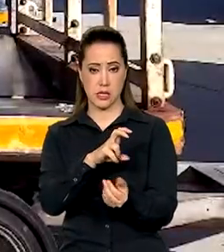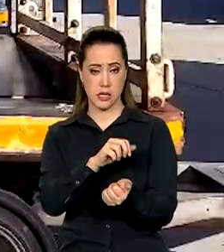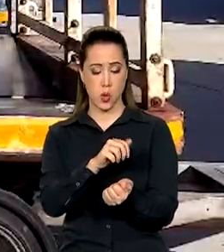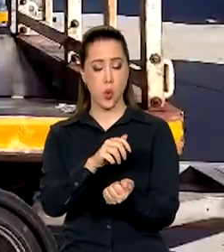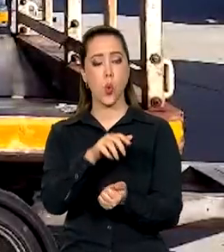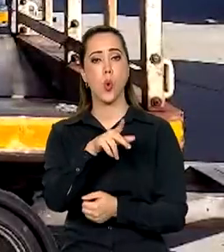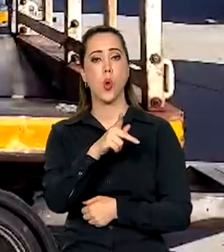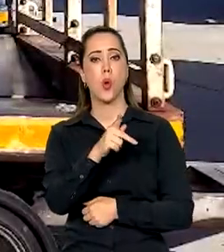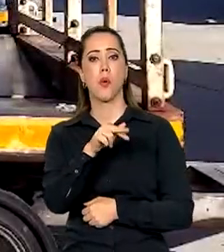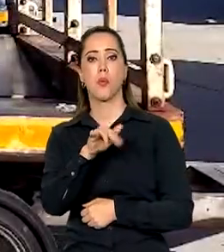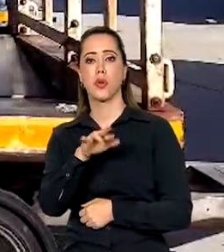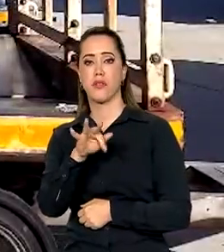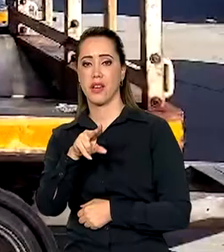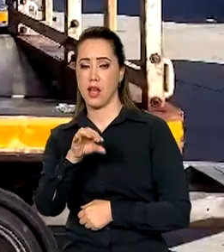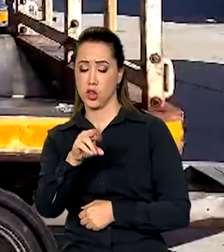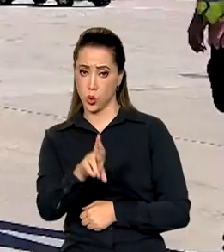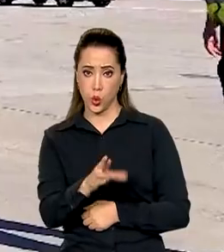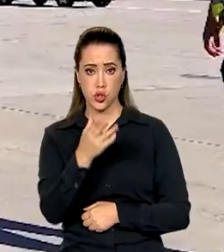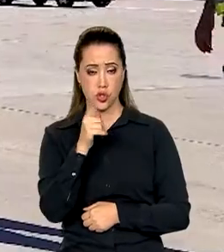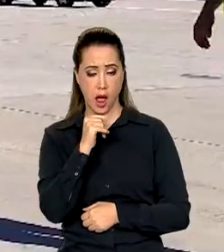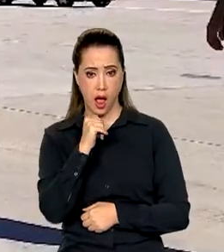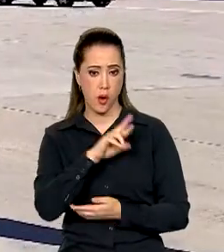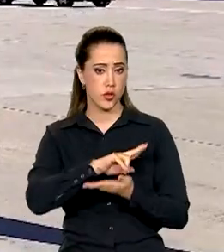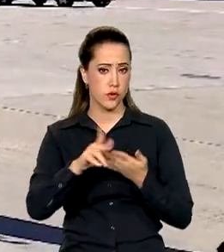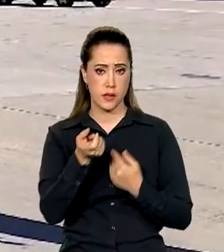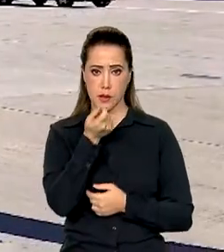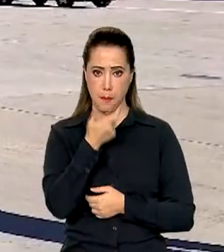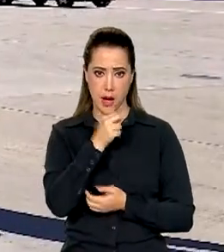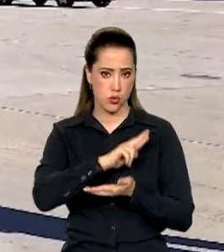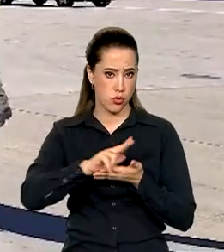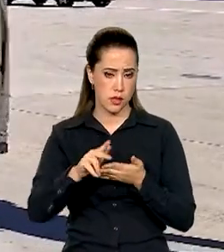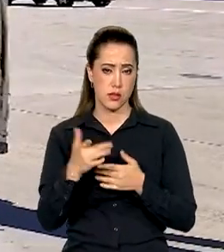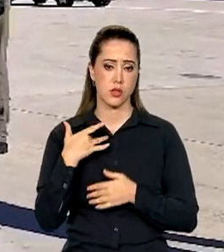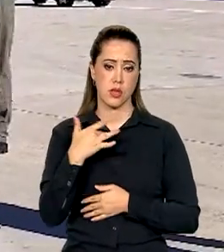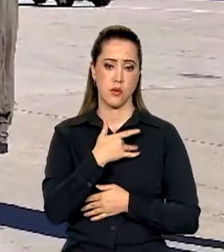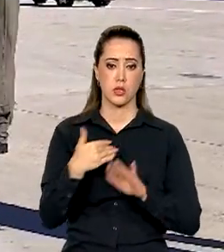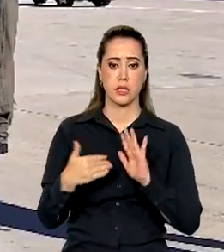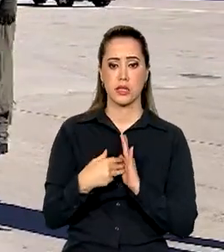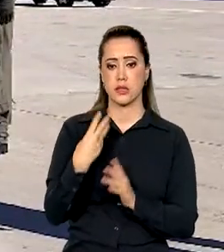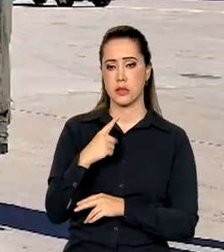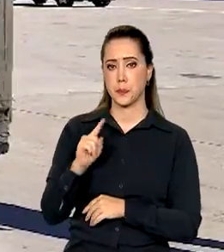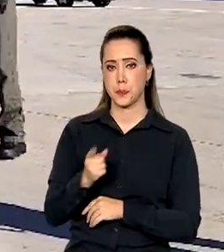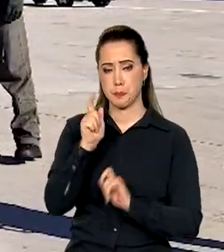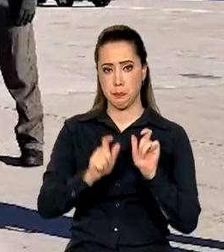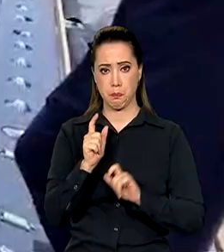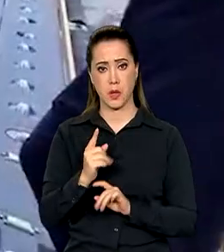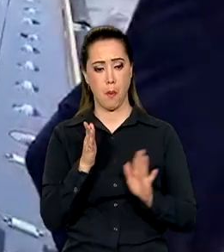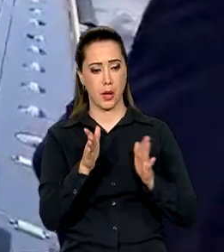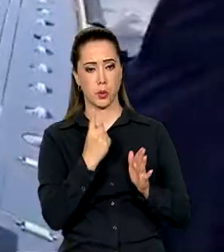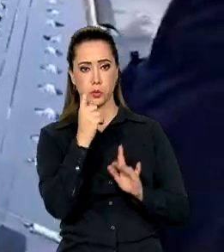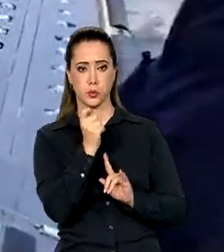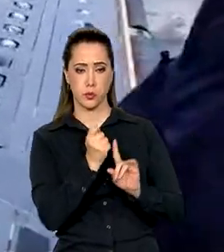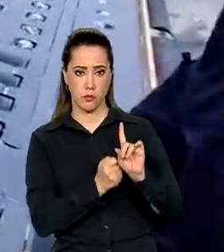medicamentos e insumos de saúde, suficientes para atender até 3 mil pessoas durante um mês.